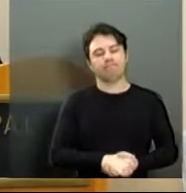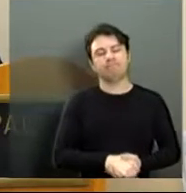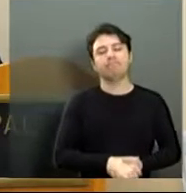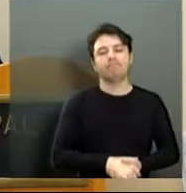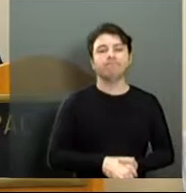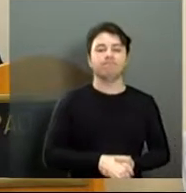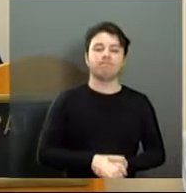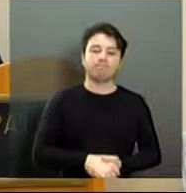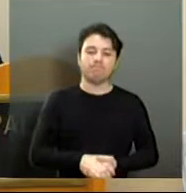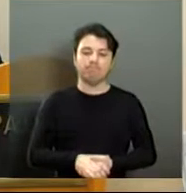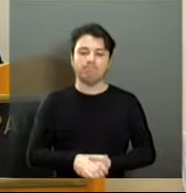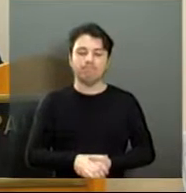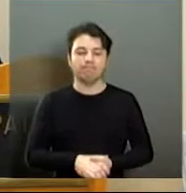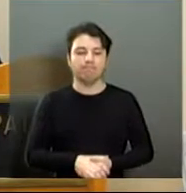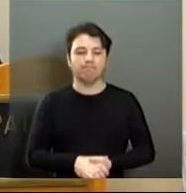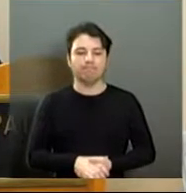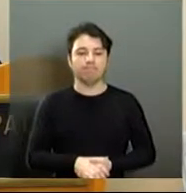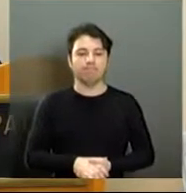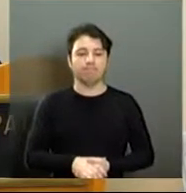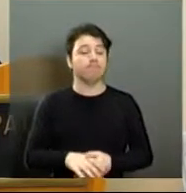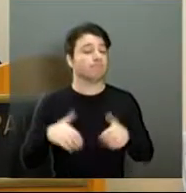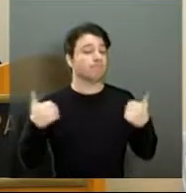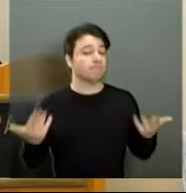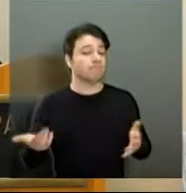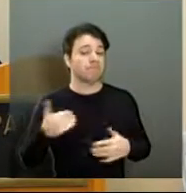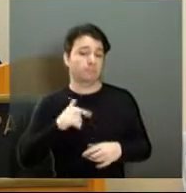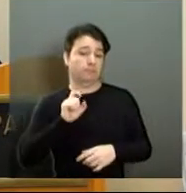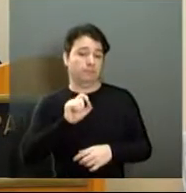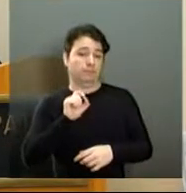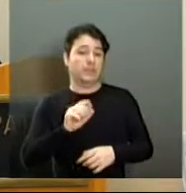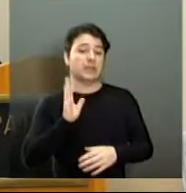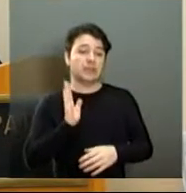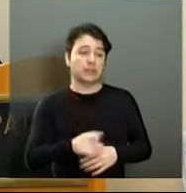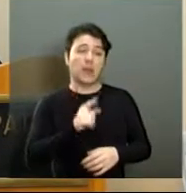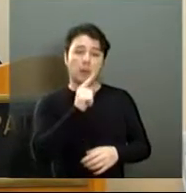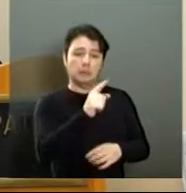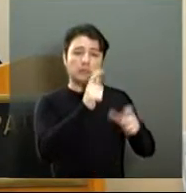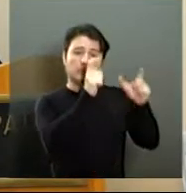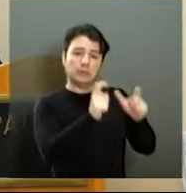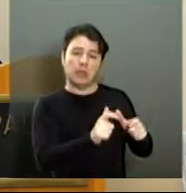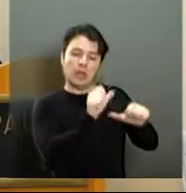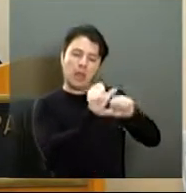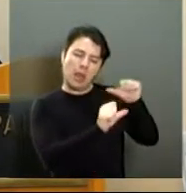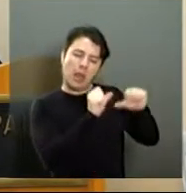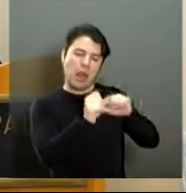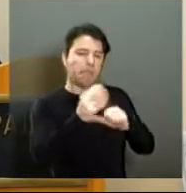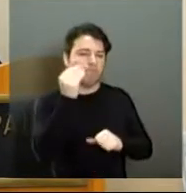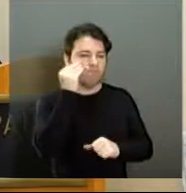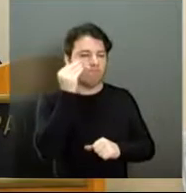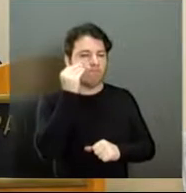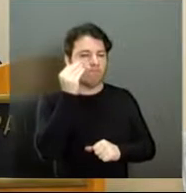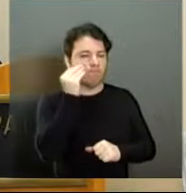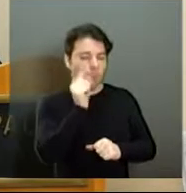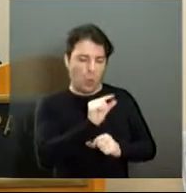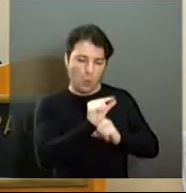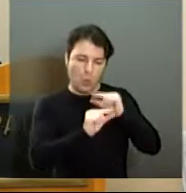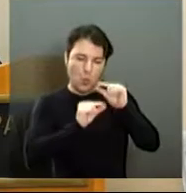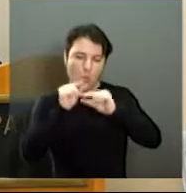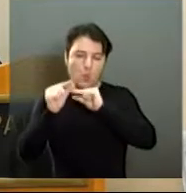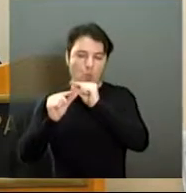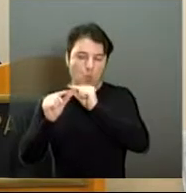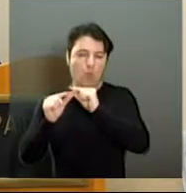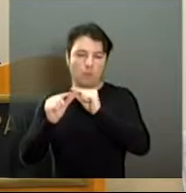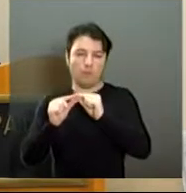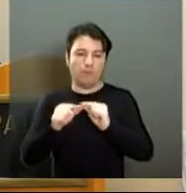Casa de Leis. Desde então, conseguimos mudar um pouco esse cenário, melhorando o local e dando uma melhor qualidade